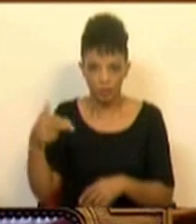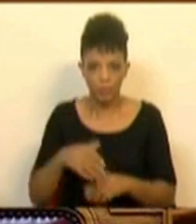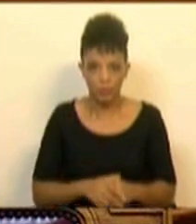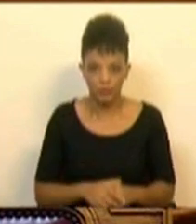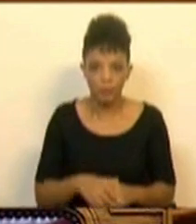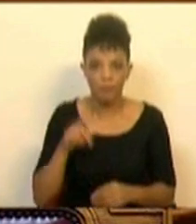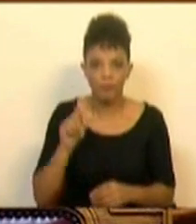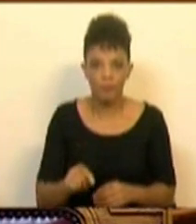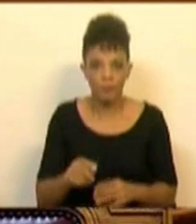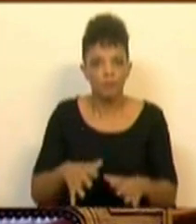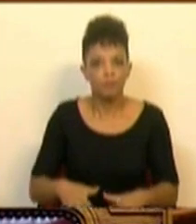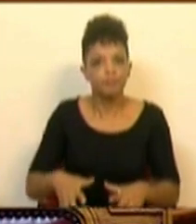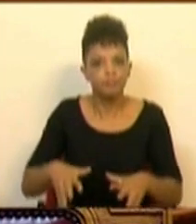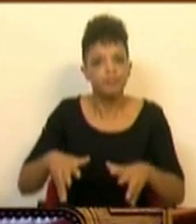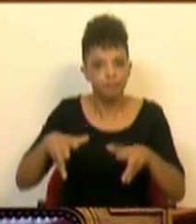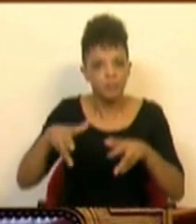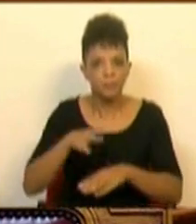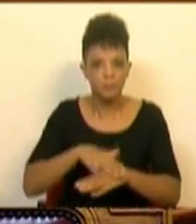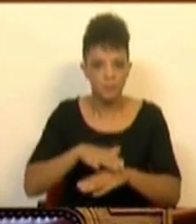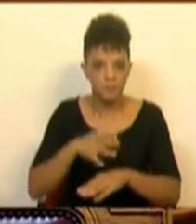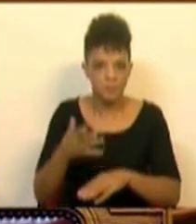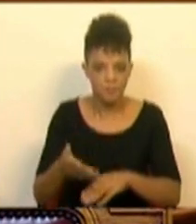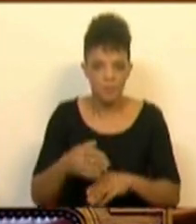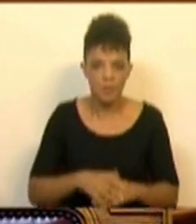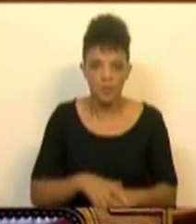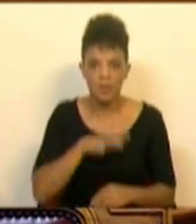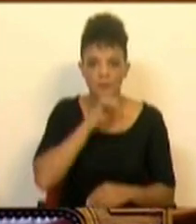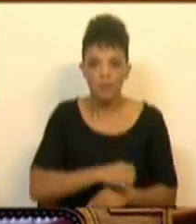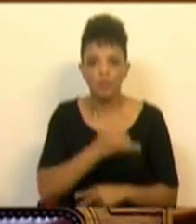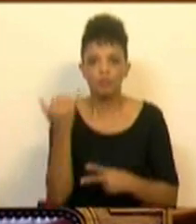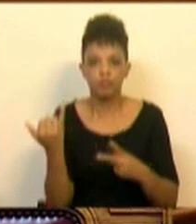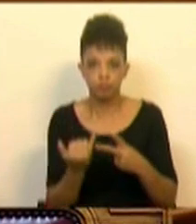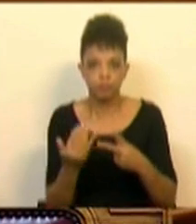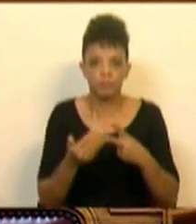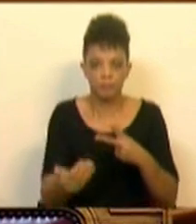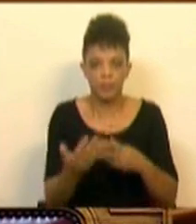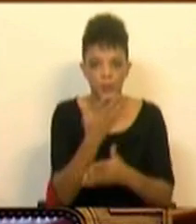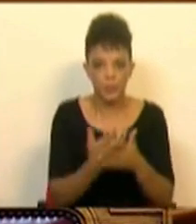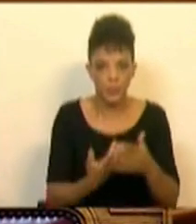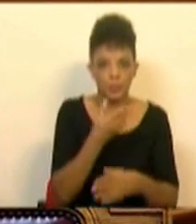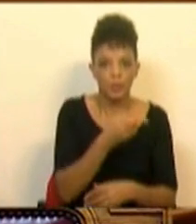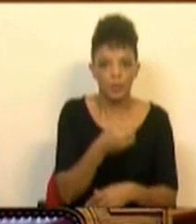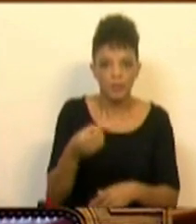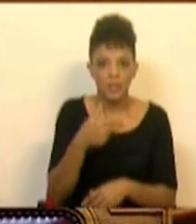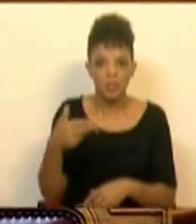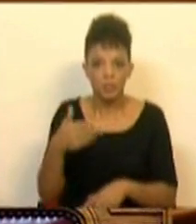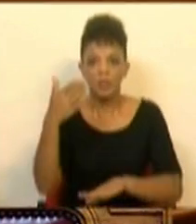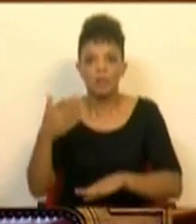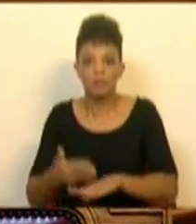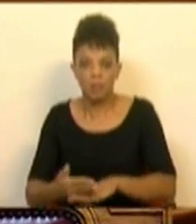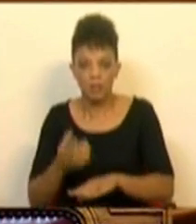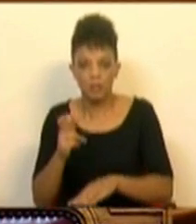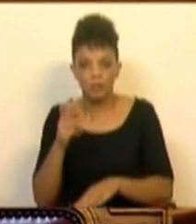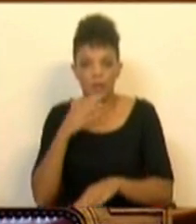e está, aliás, uma grande evolução no sentido de, partir do segundo filho, essa dedução é de 900 euros até